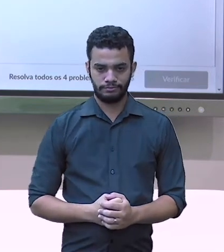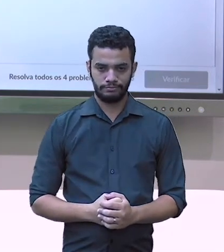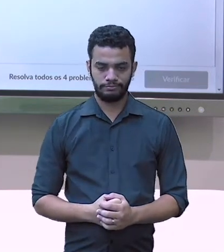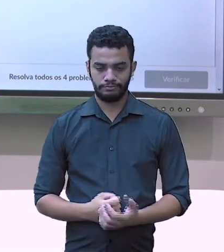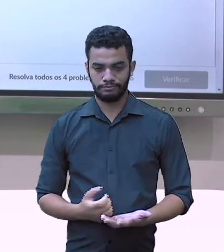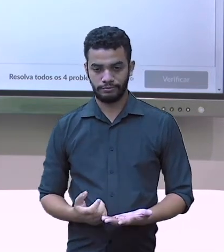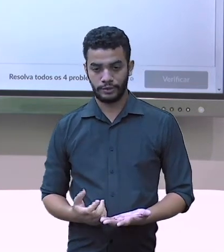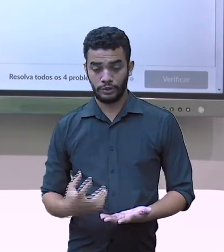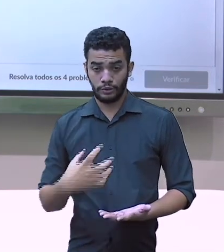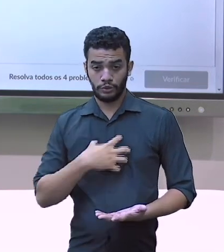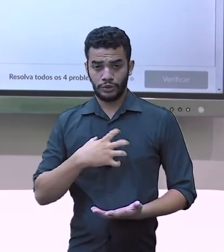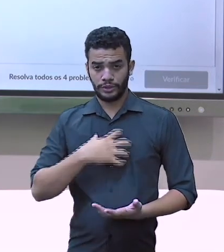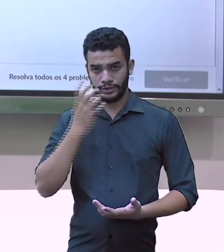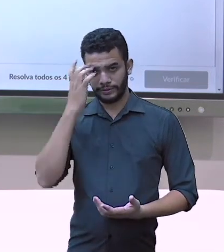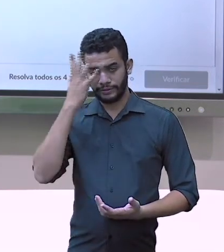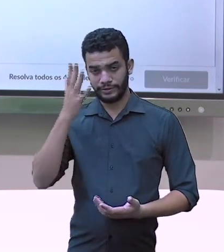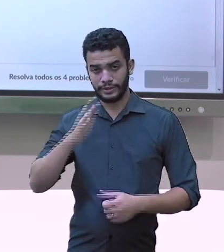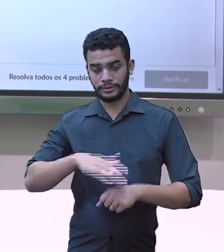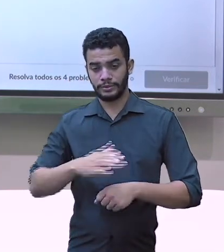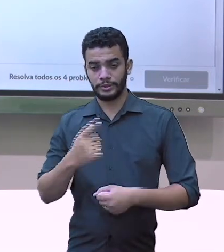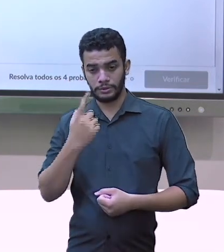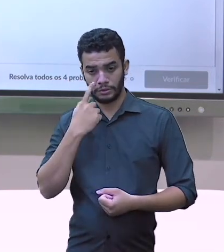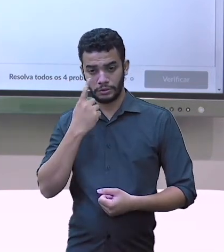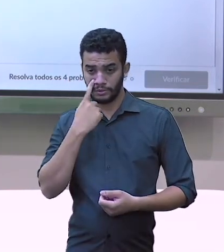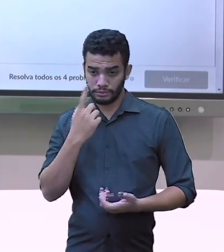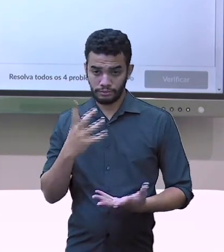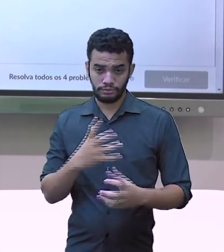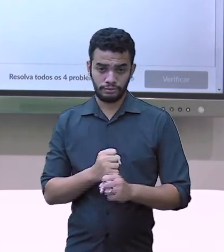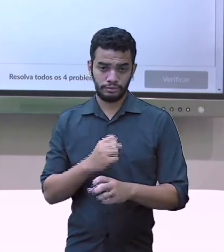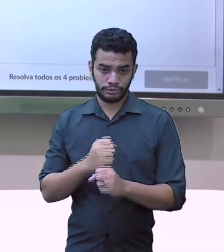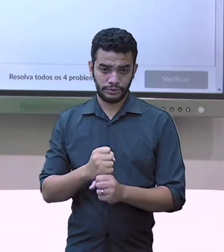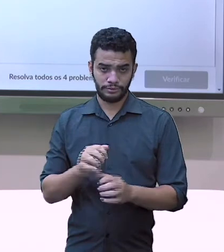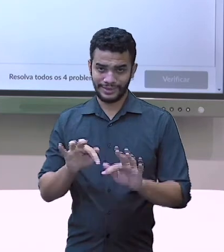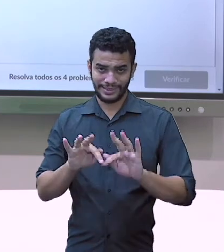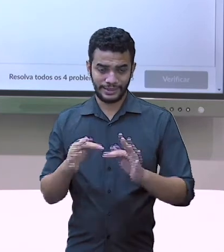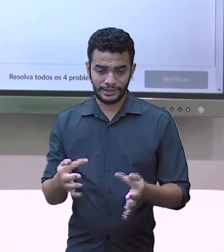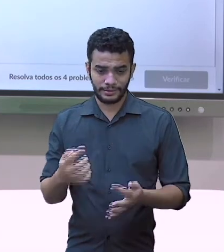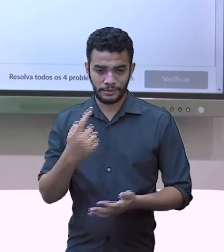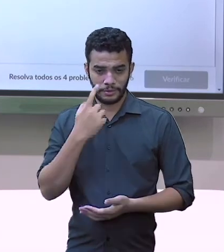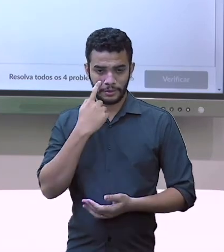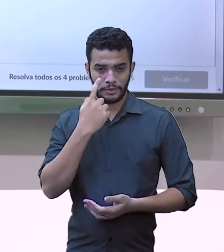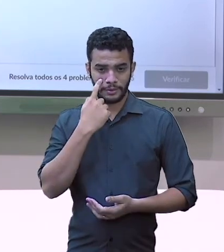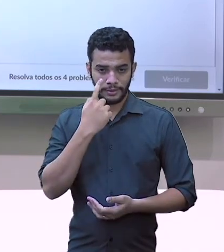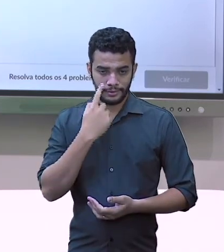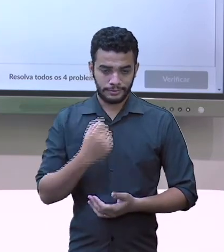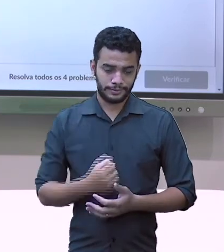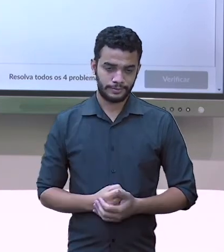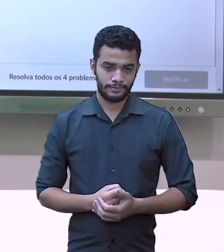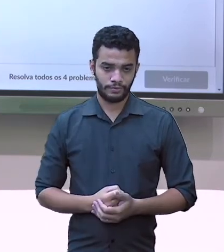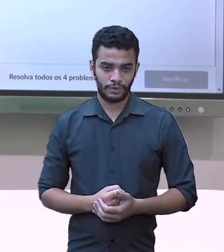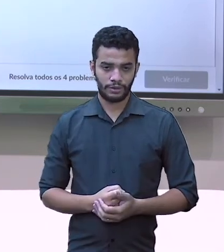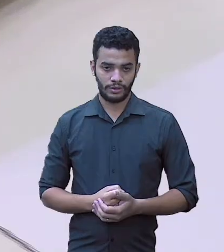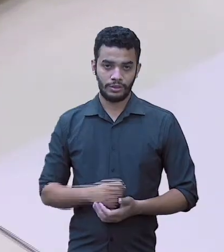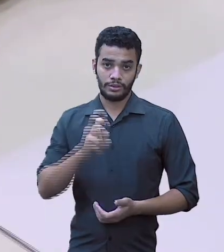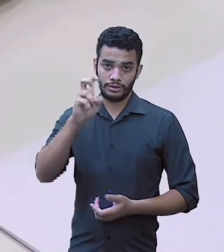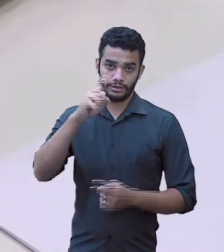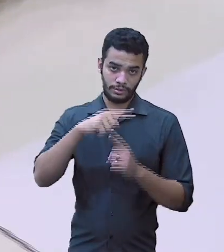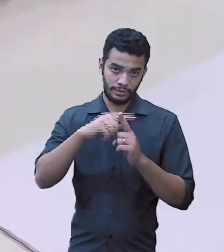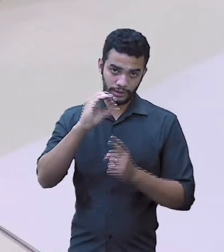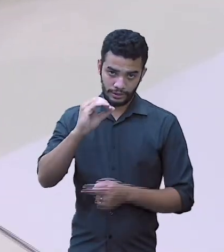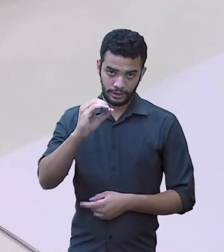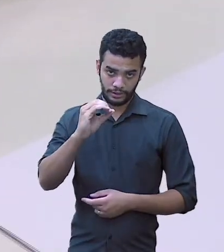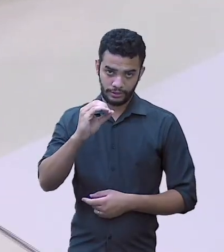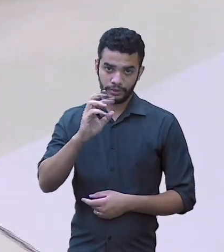casas. Então, agora eu vou resolver. Olha, vamos tentar fazer, olha. 5 mais